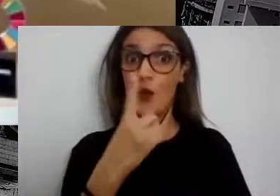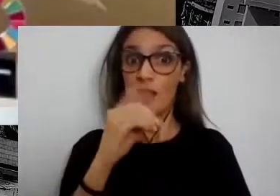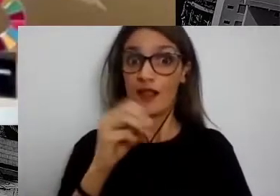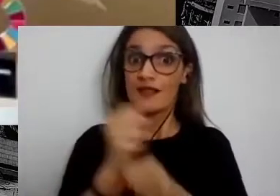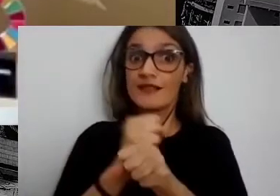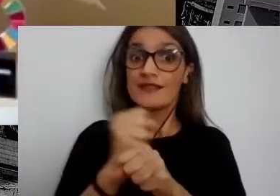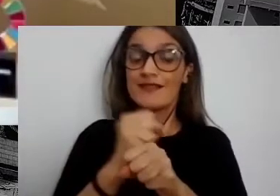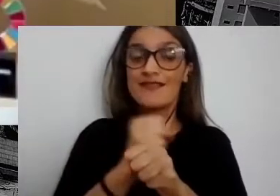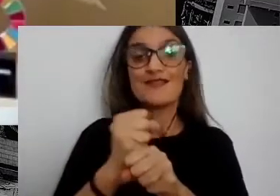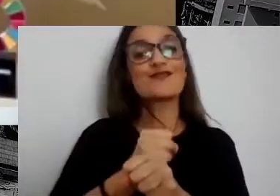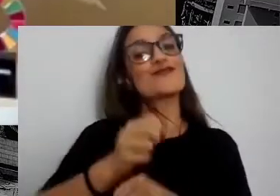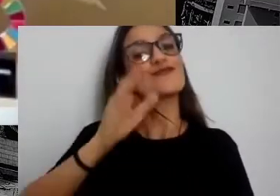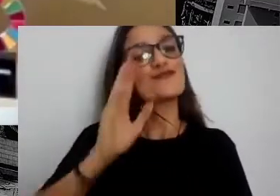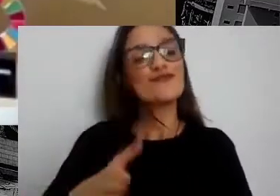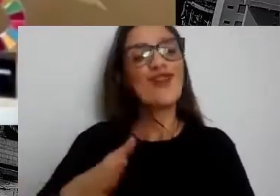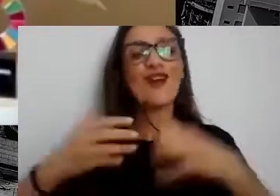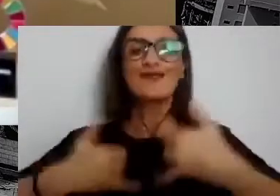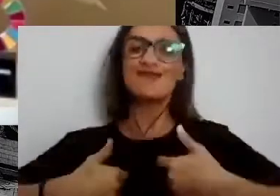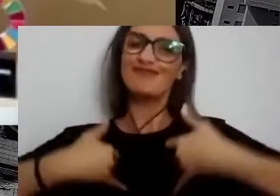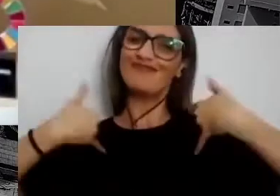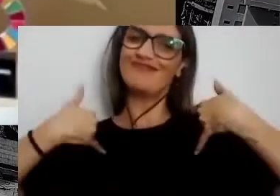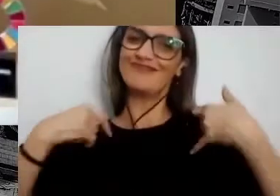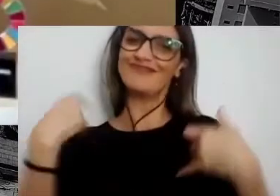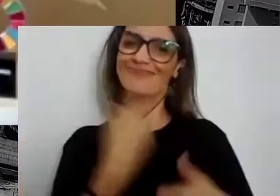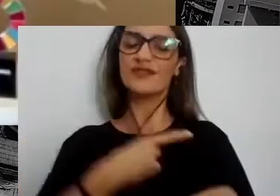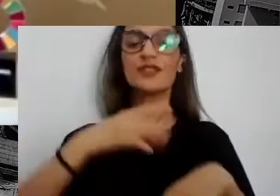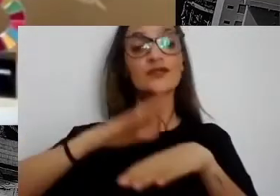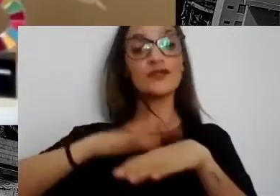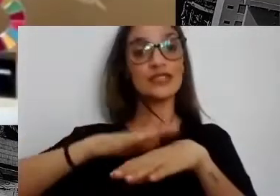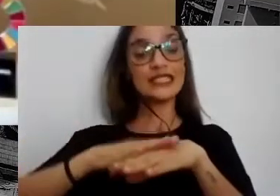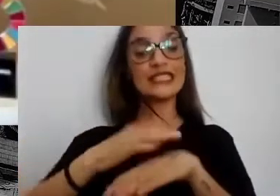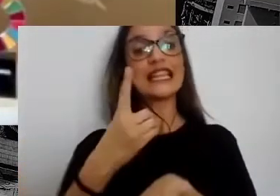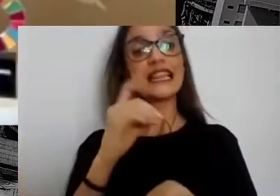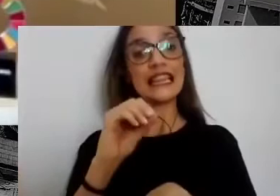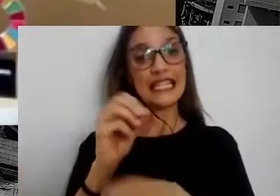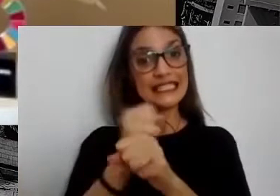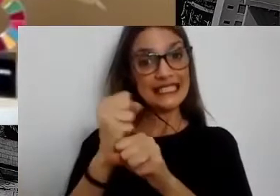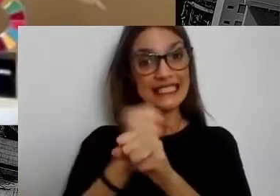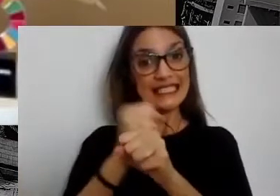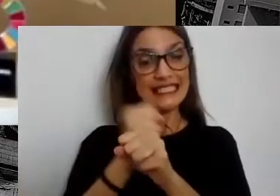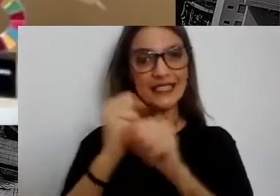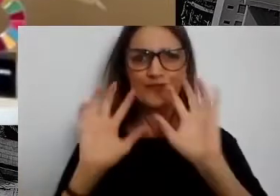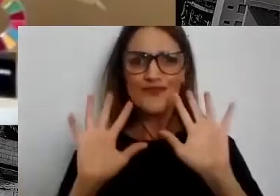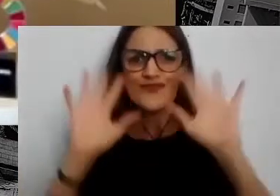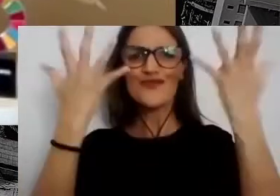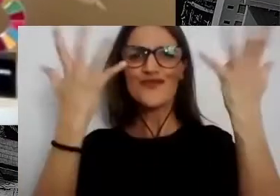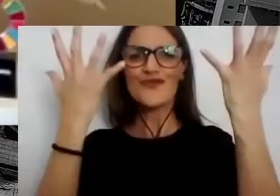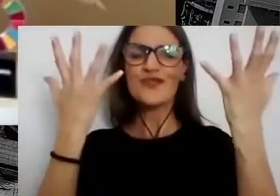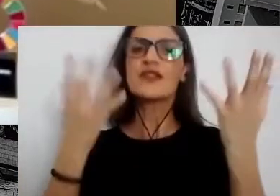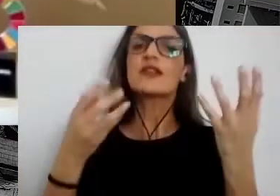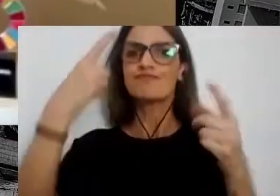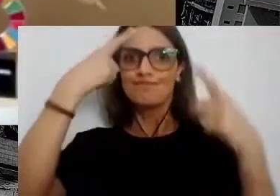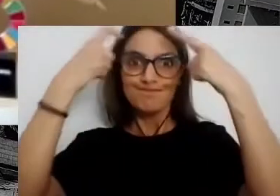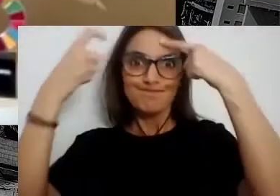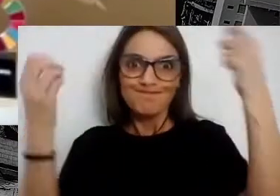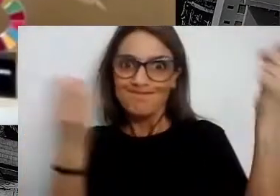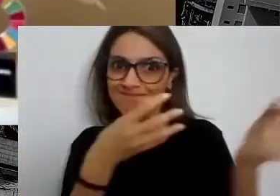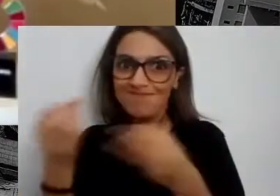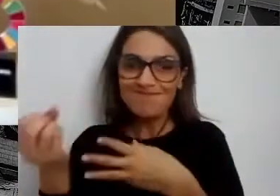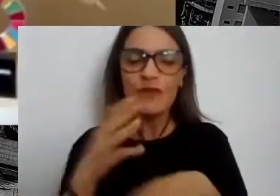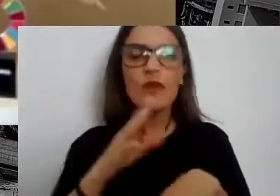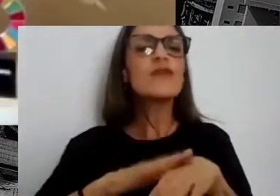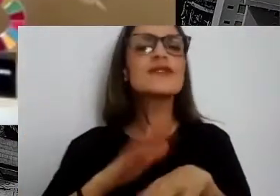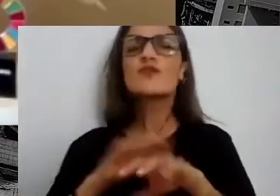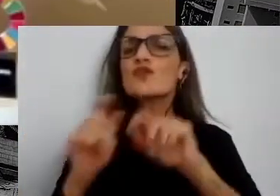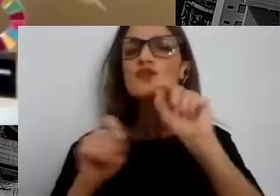e é um orgulho para a gente realizar essa décima edição de forma inovadora. O que a gente tem feito? Enquanto